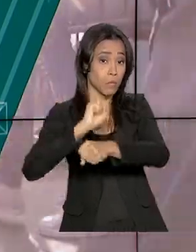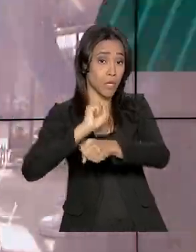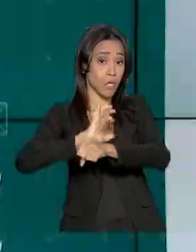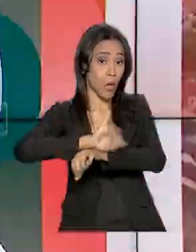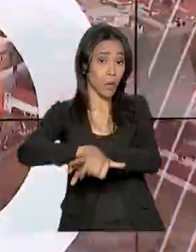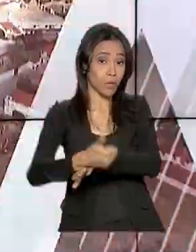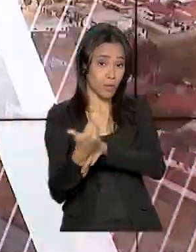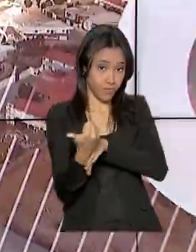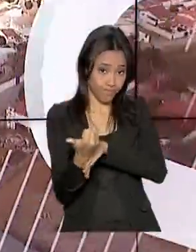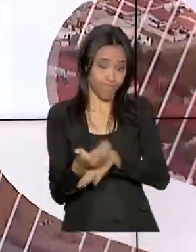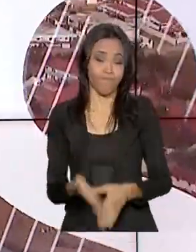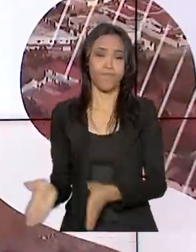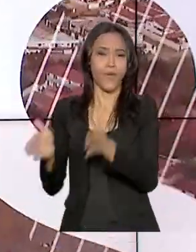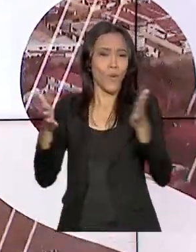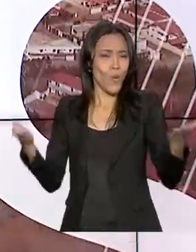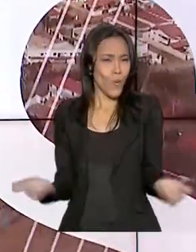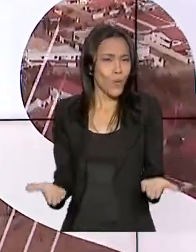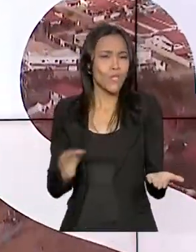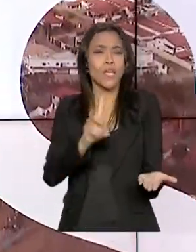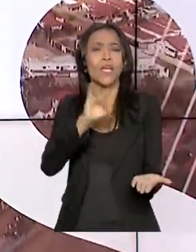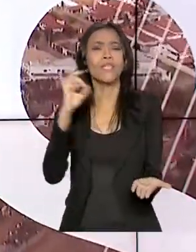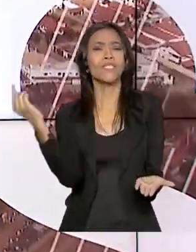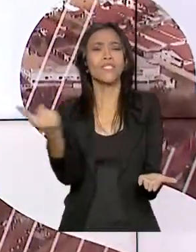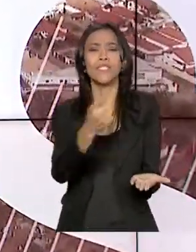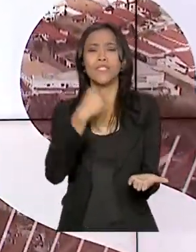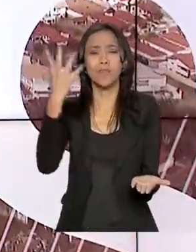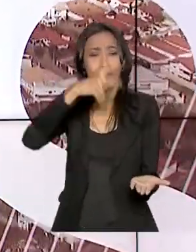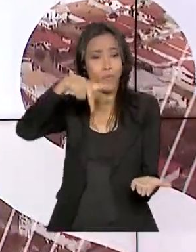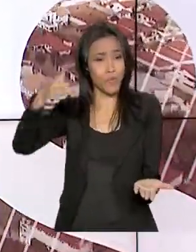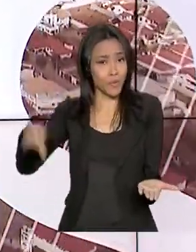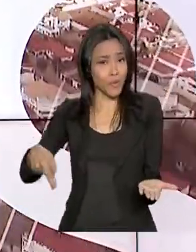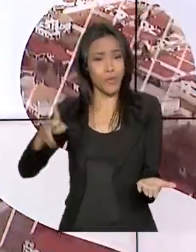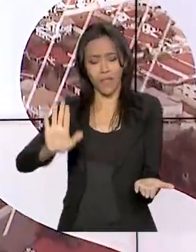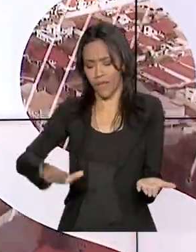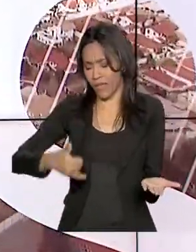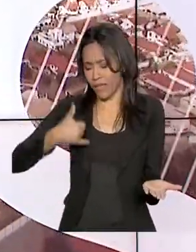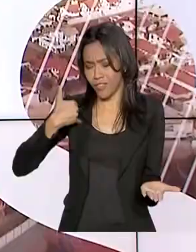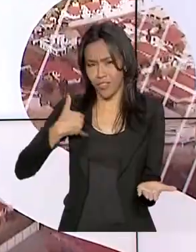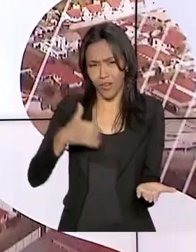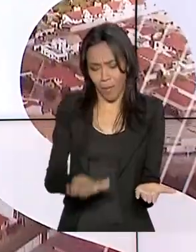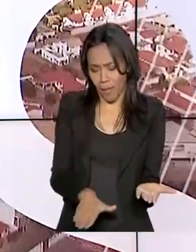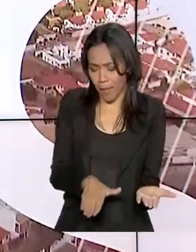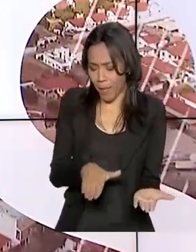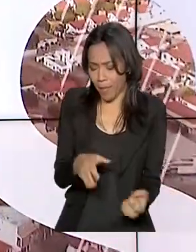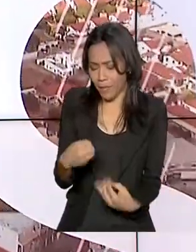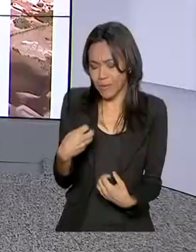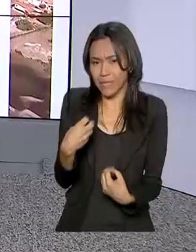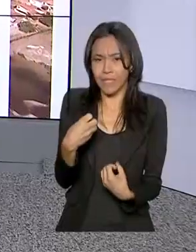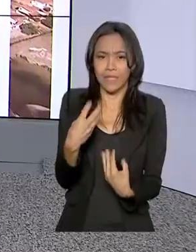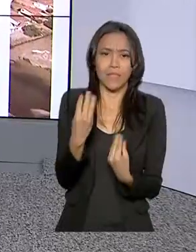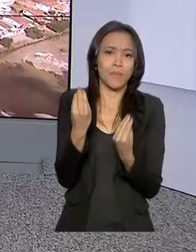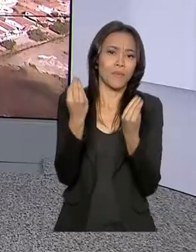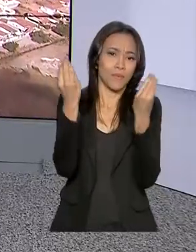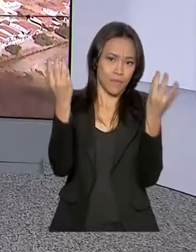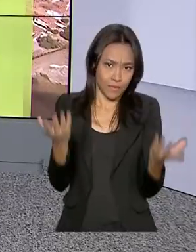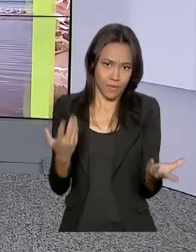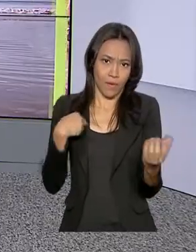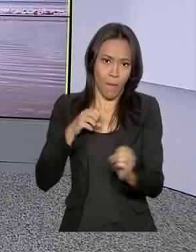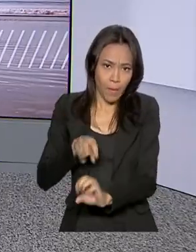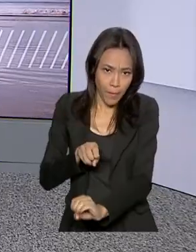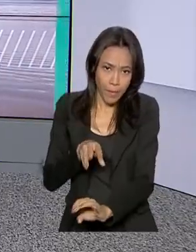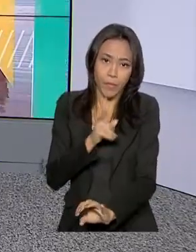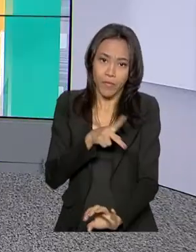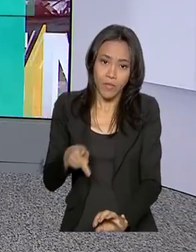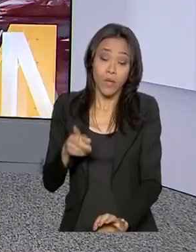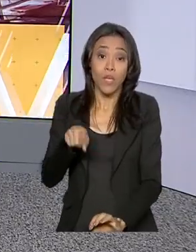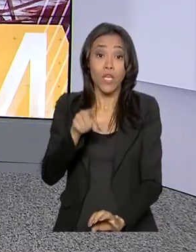Hoje é dia do professor, uma pessoa que faz parte da nossa vida desde os primeiros anos e nos ensina muito. E um curso promovido